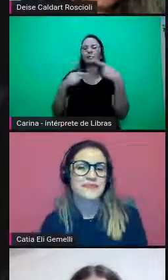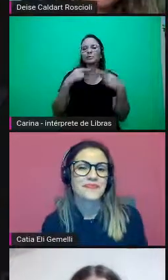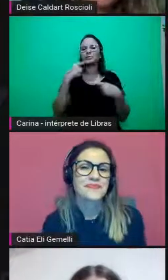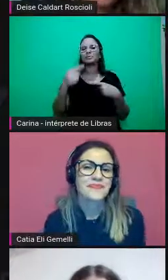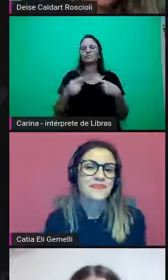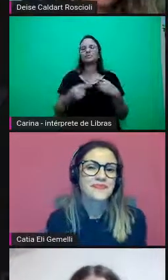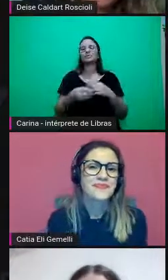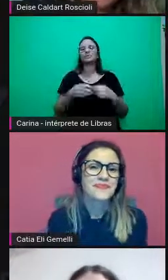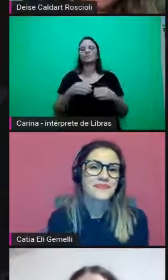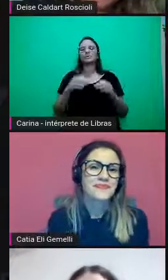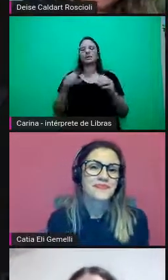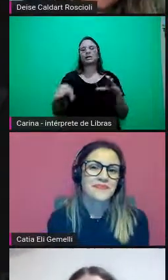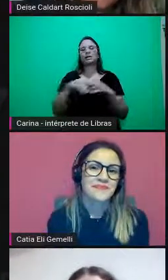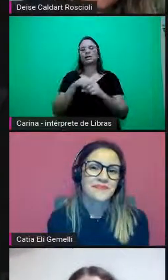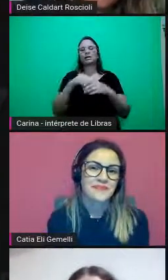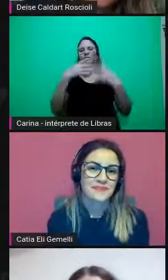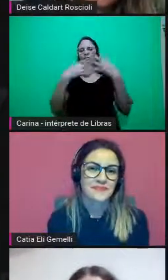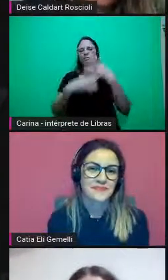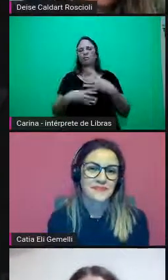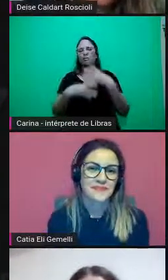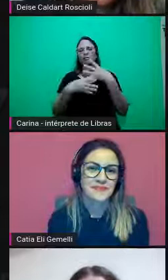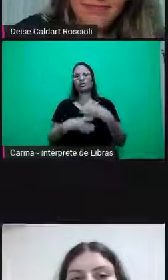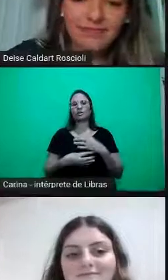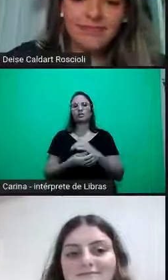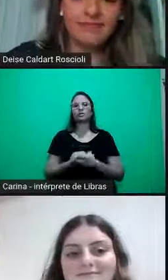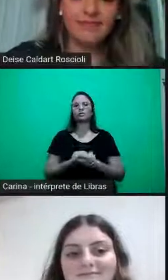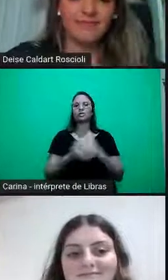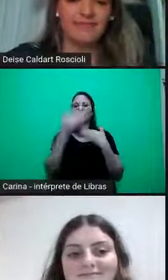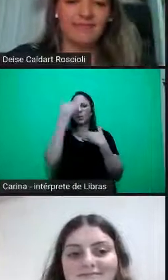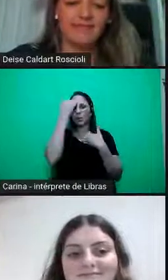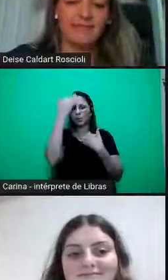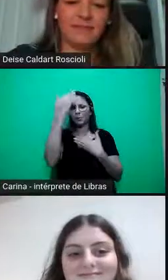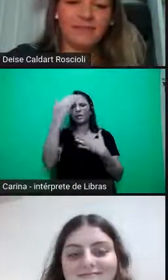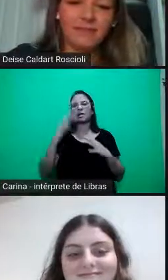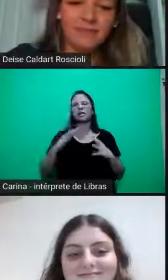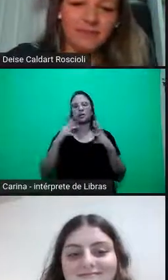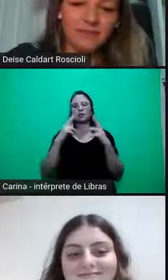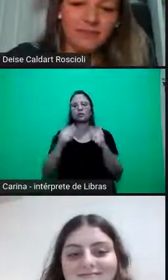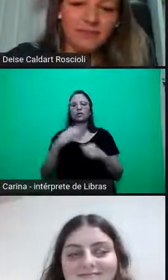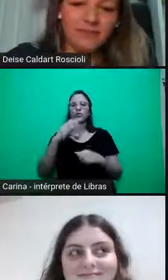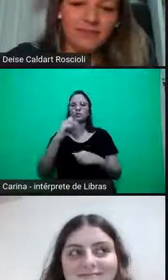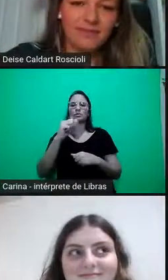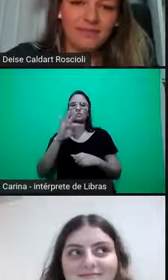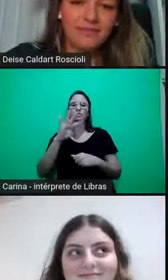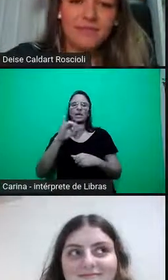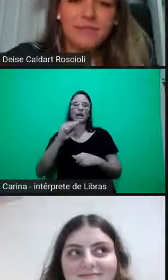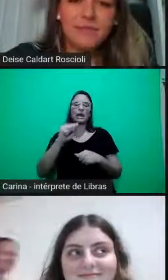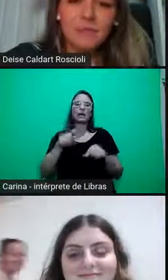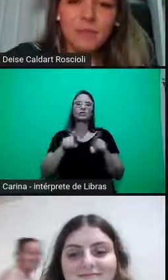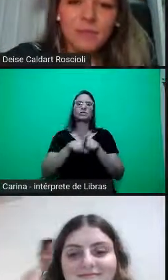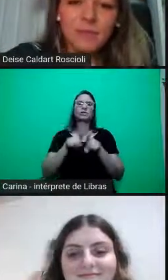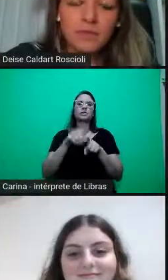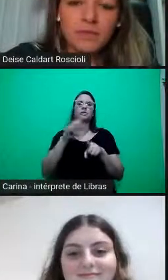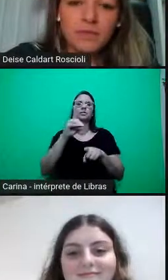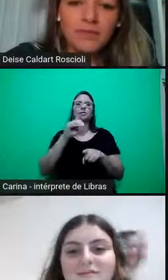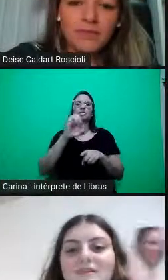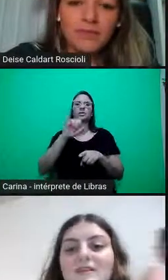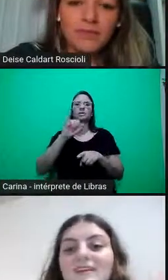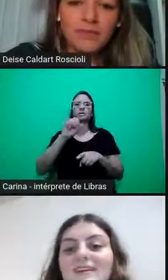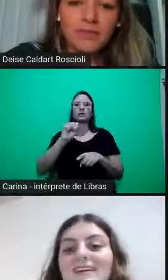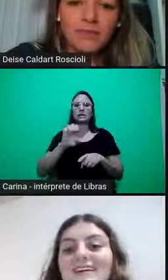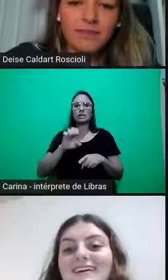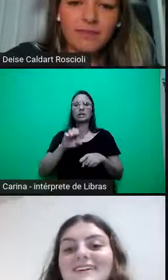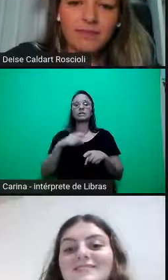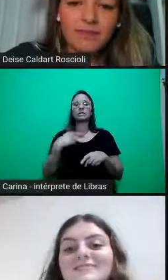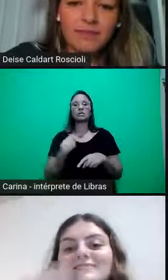Obrigado, Deise, obrigado, Cátia. A gente vai conduzir aqui, a gente tem um